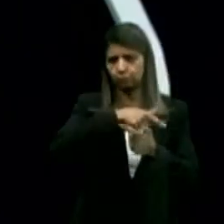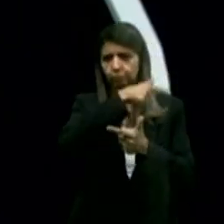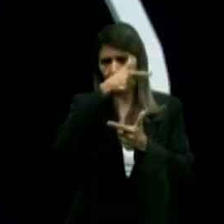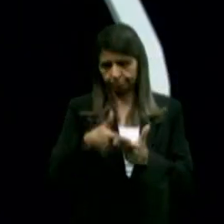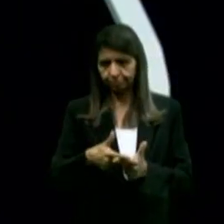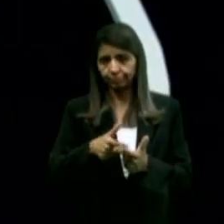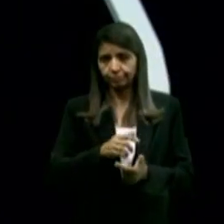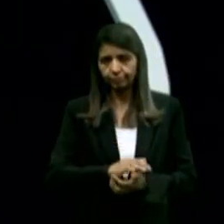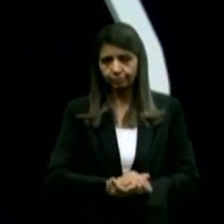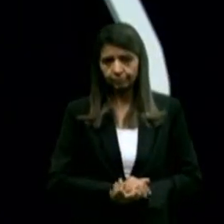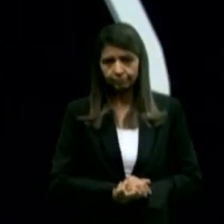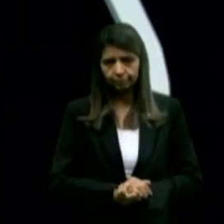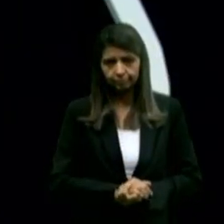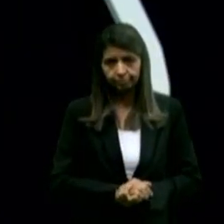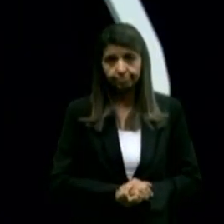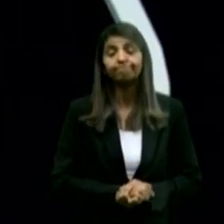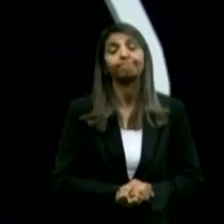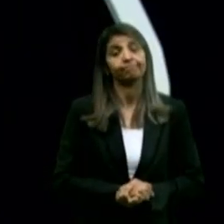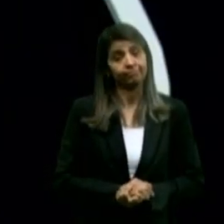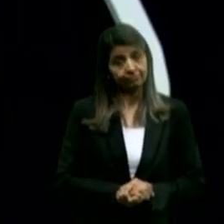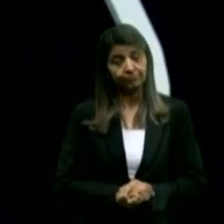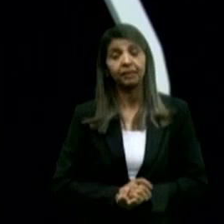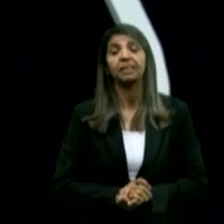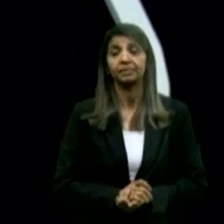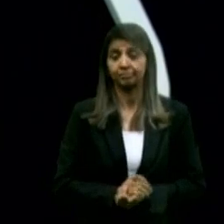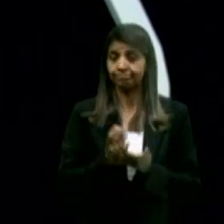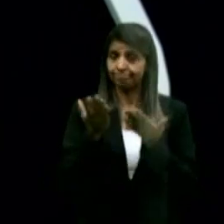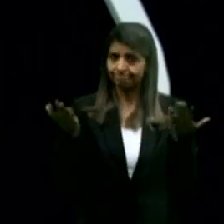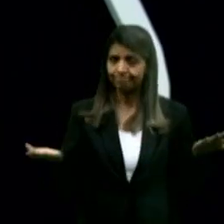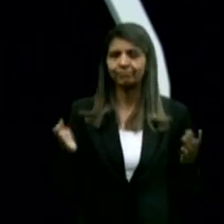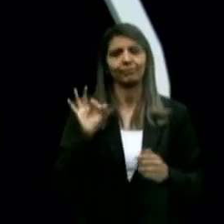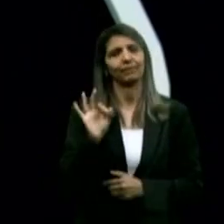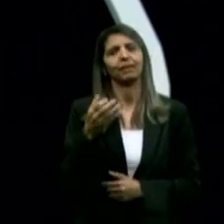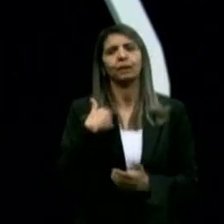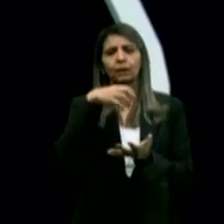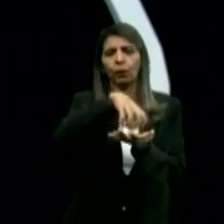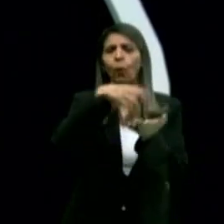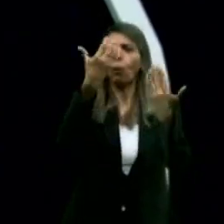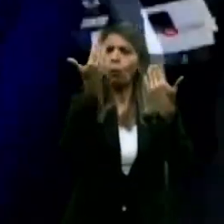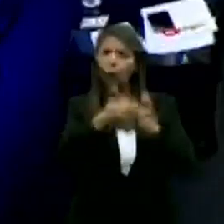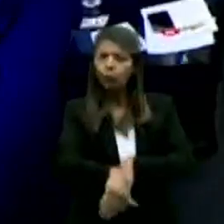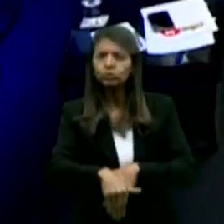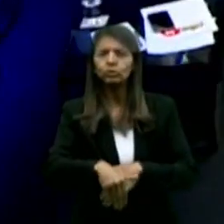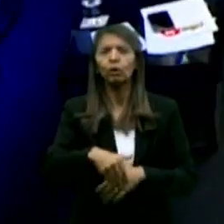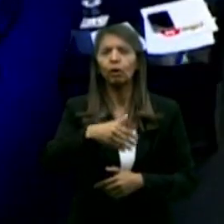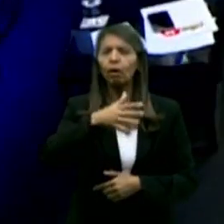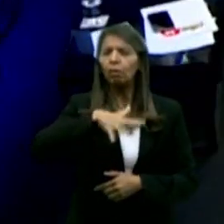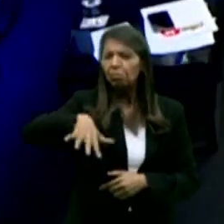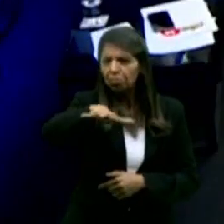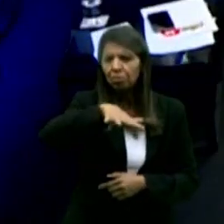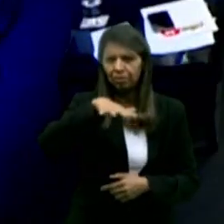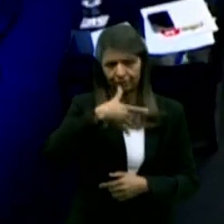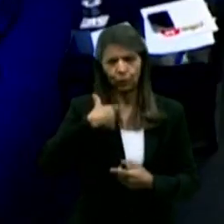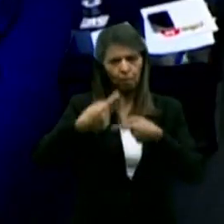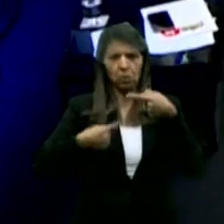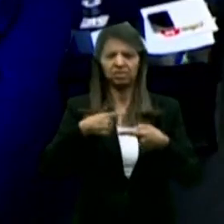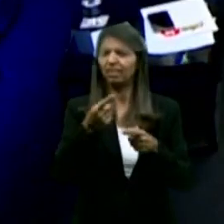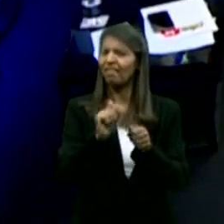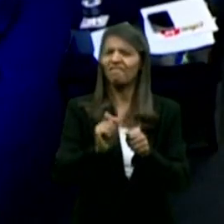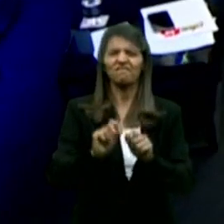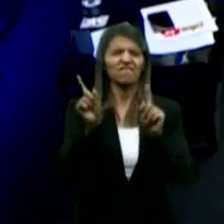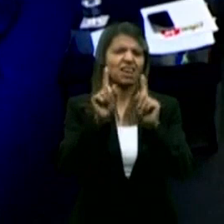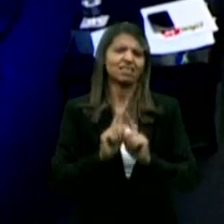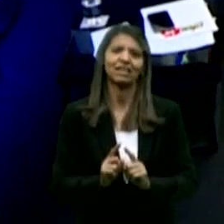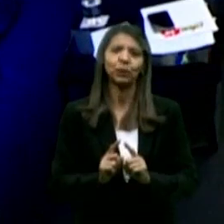É, Adjane, a questão da abertura de concurso público, eles não fazem porque eles se alimentam da